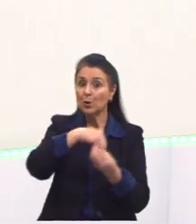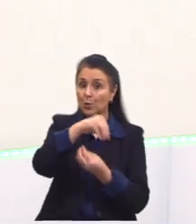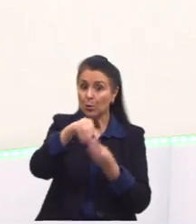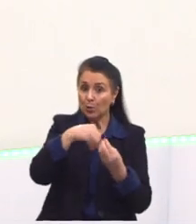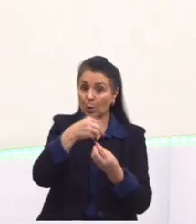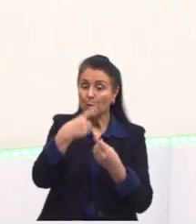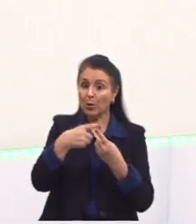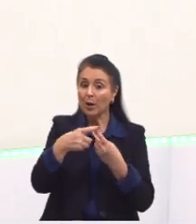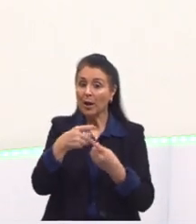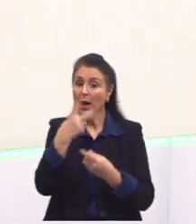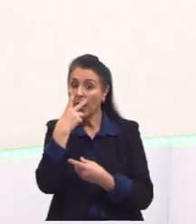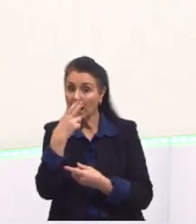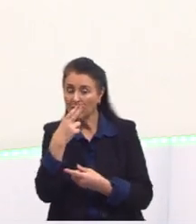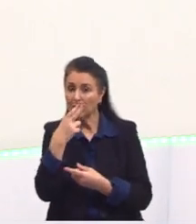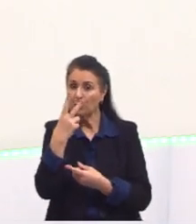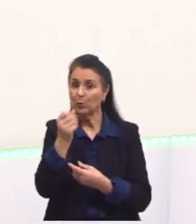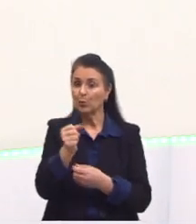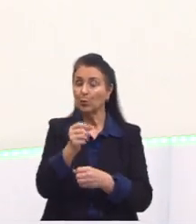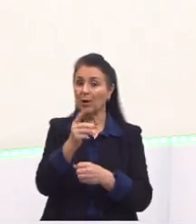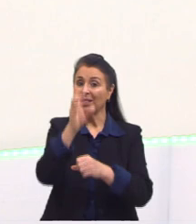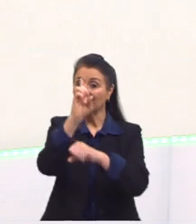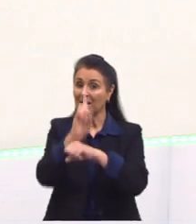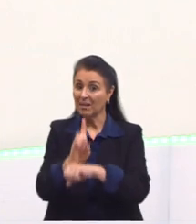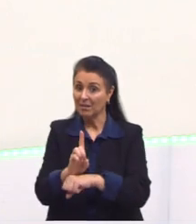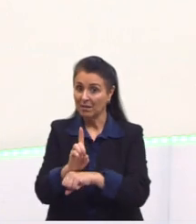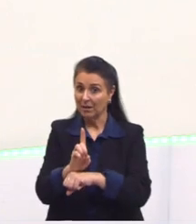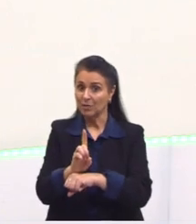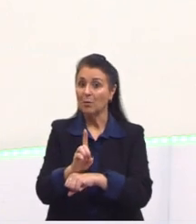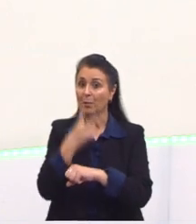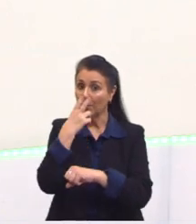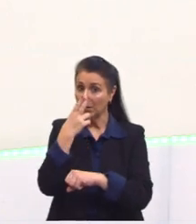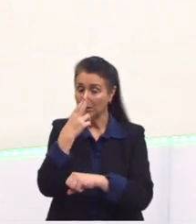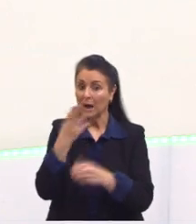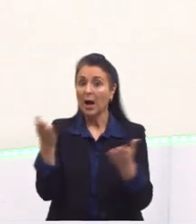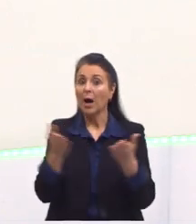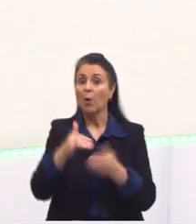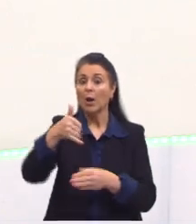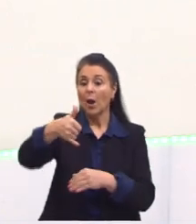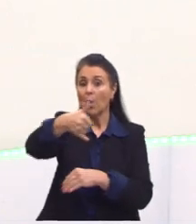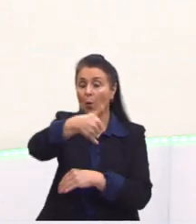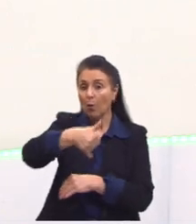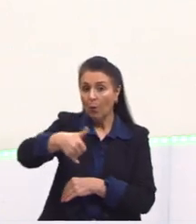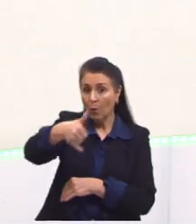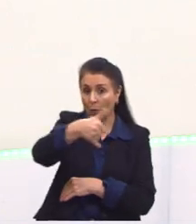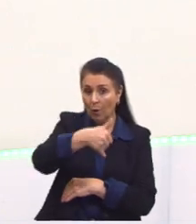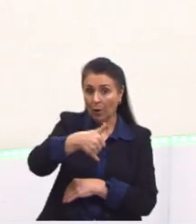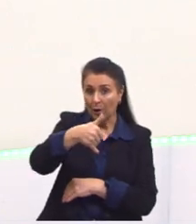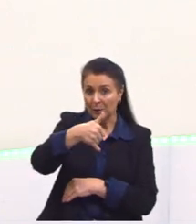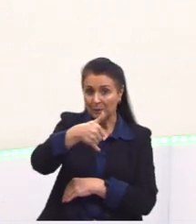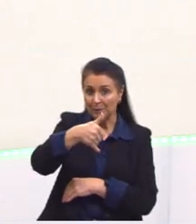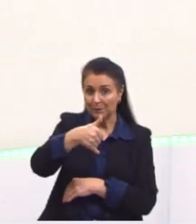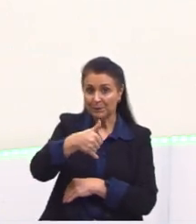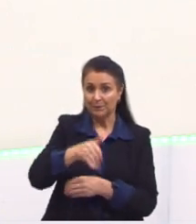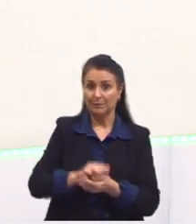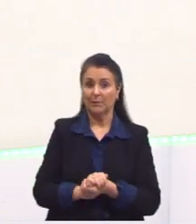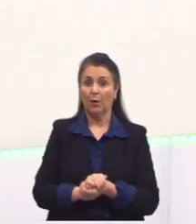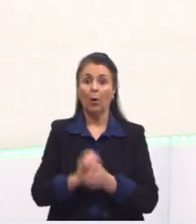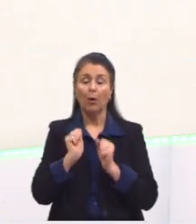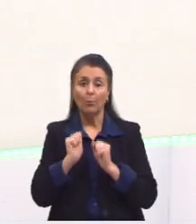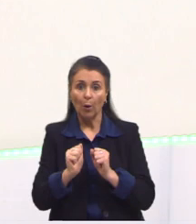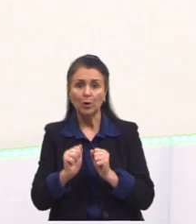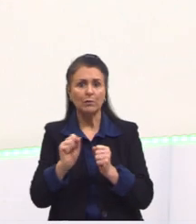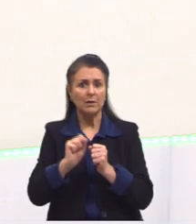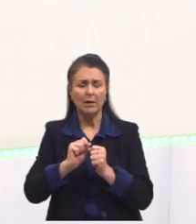isso. Agora, a vai colocar o óleo. A gente testa e dá certo. Depois, gente faz e pode acontecer de não